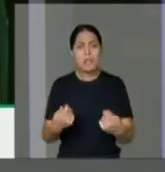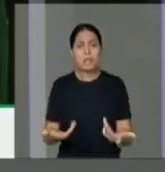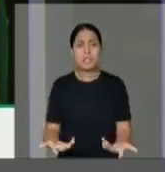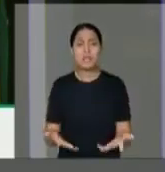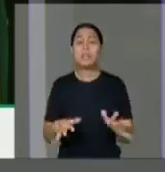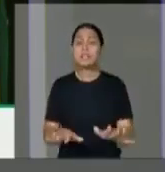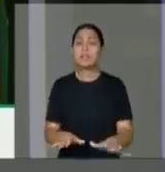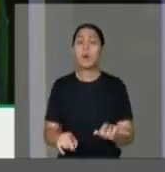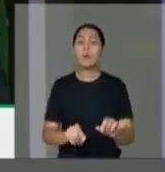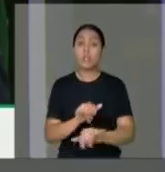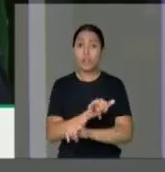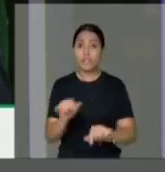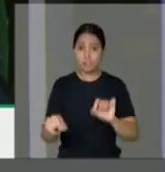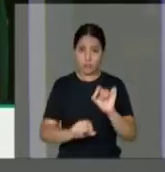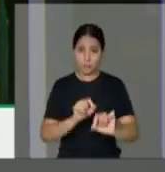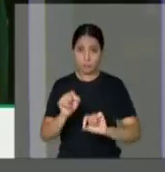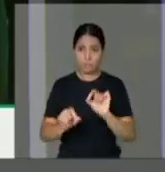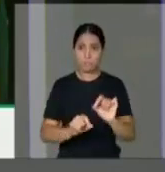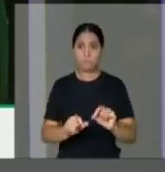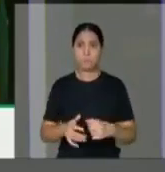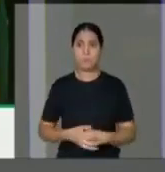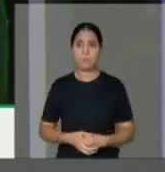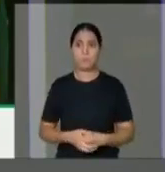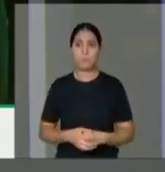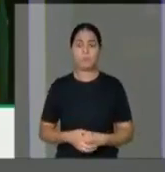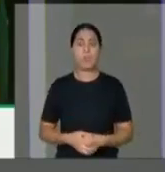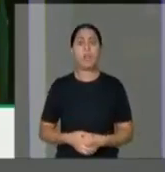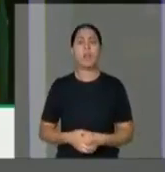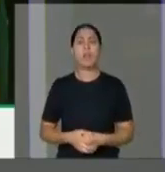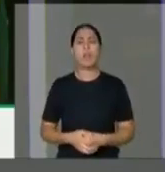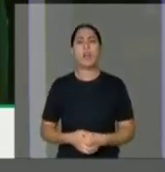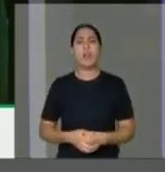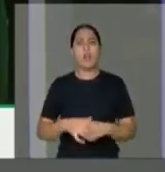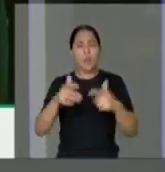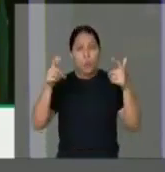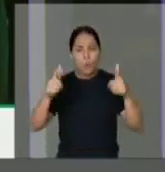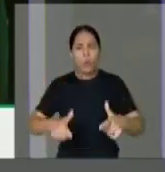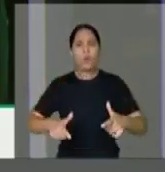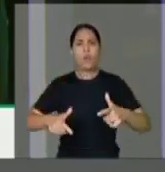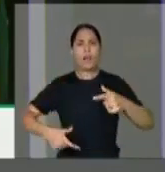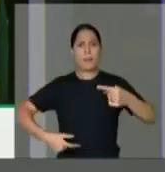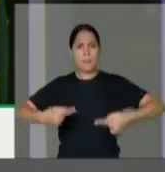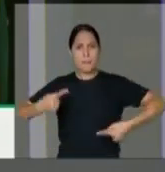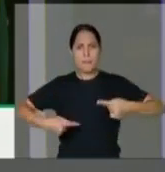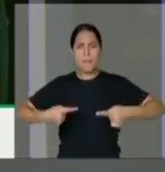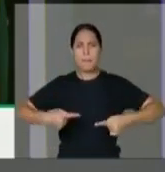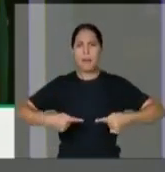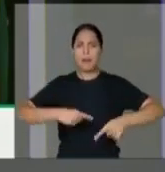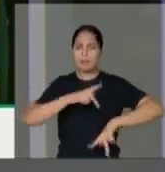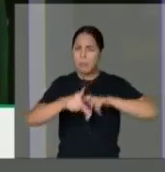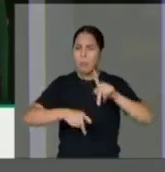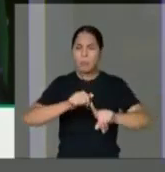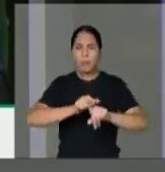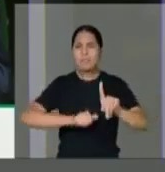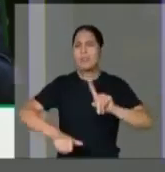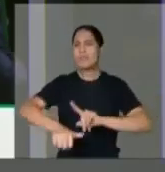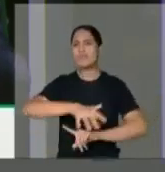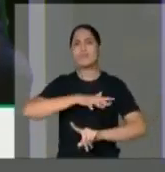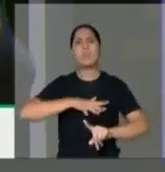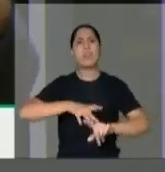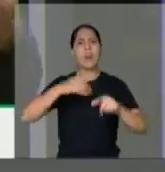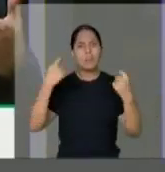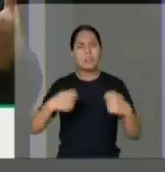dito que ele é o local de convergência das demandas da sociedade dentro das suas